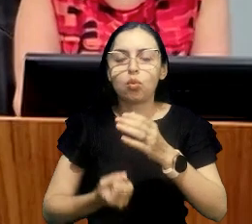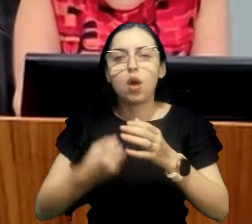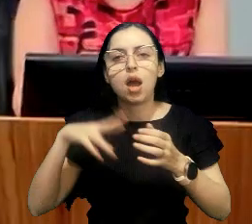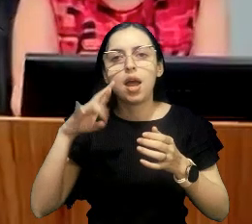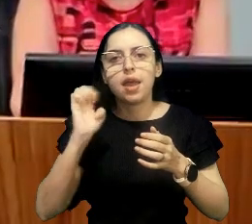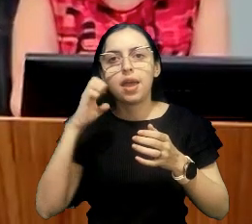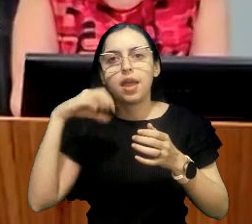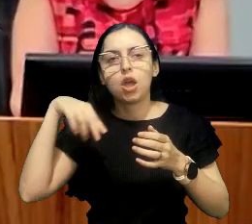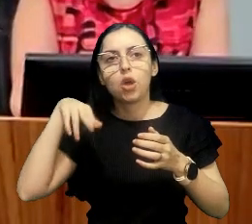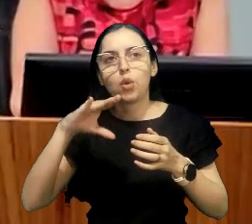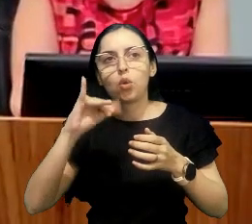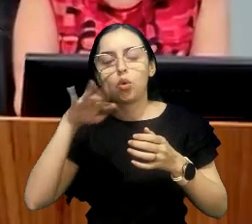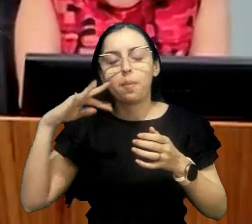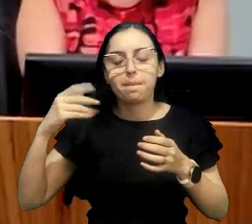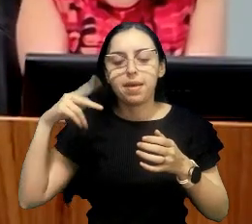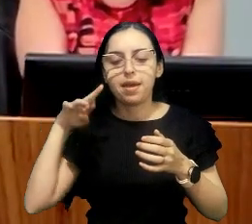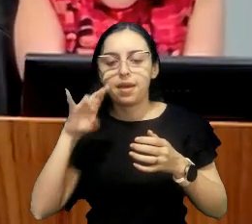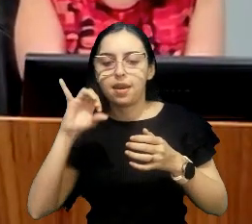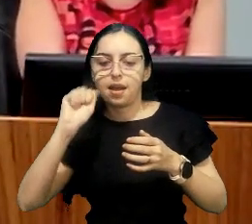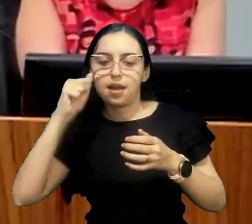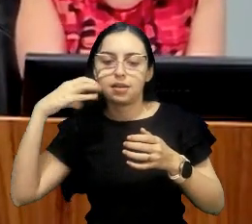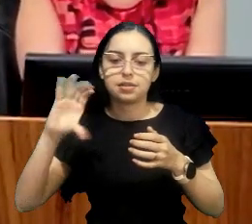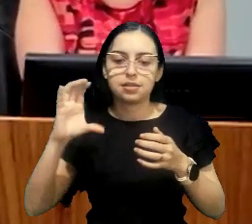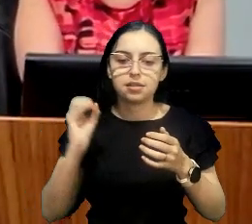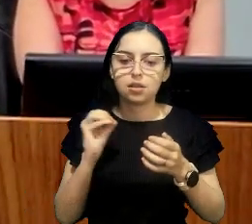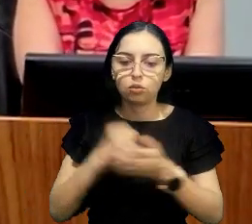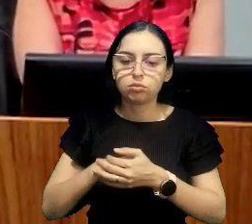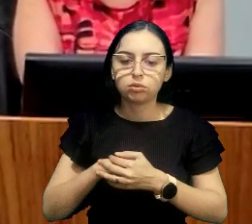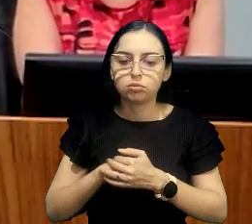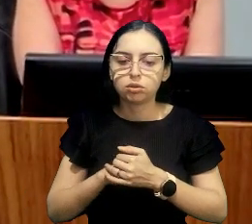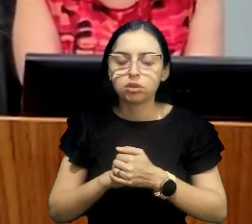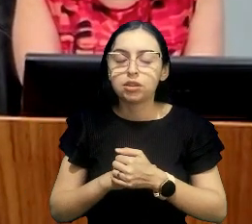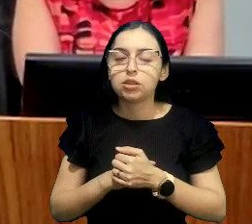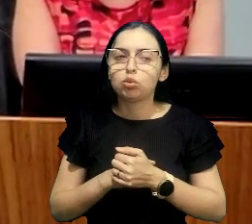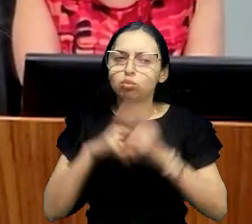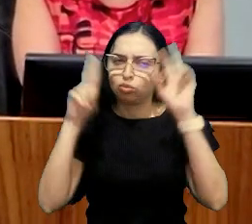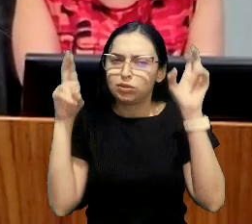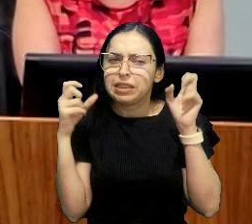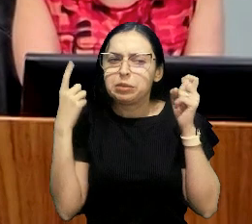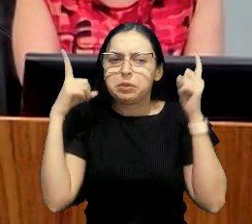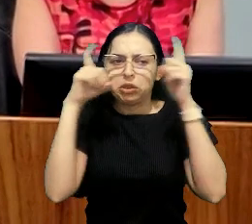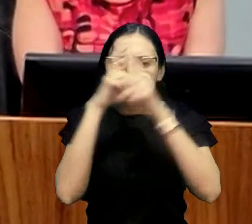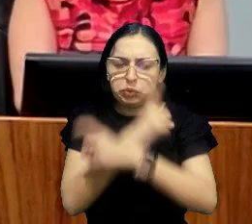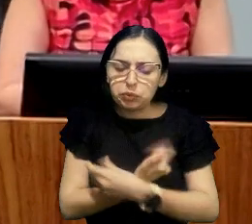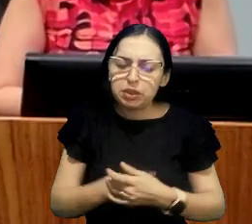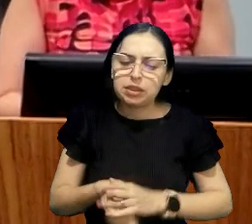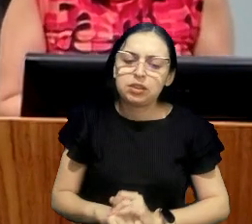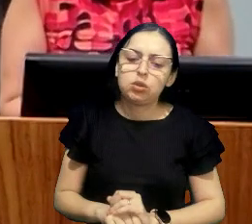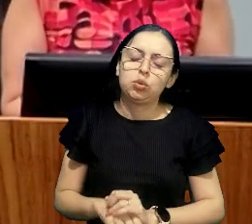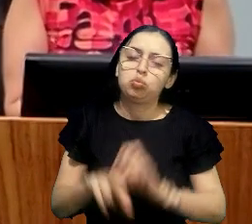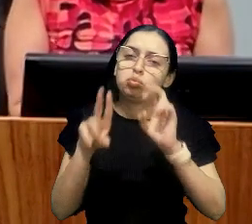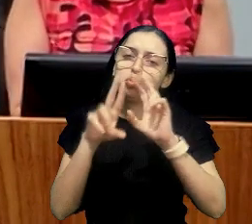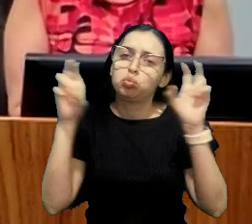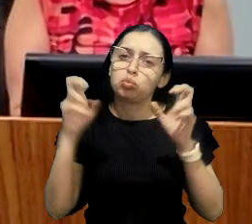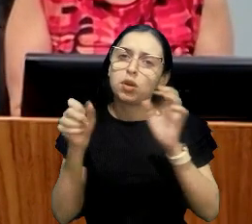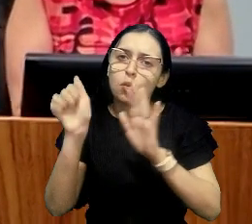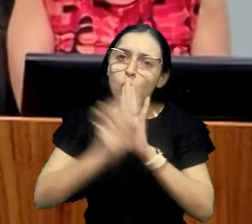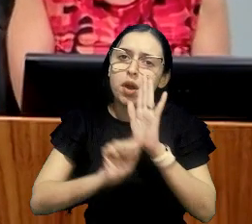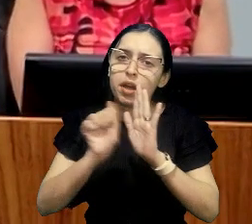um tema muito desafiador, o último artigo que eu escrevi de ambiental, sobre ambiental, foi sobre